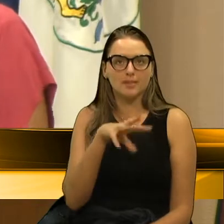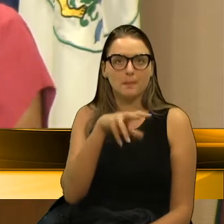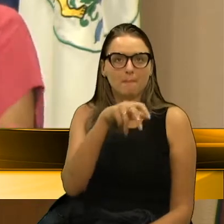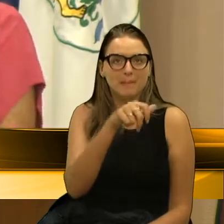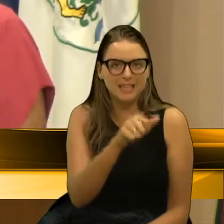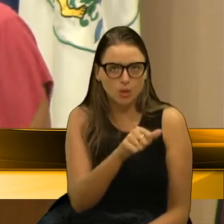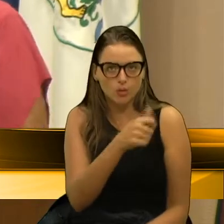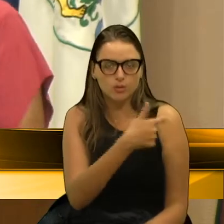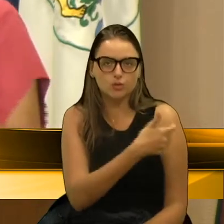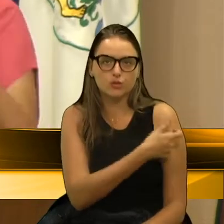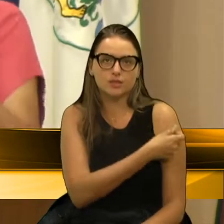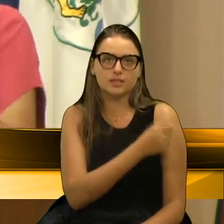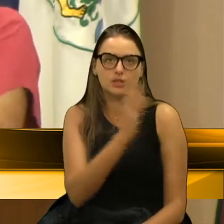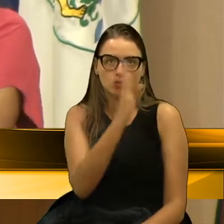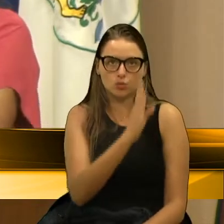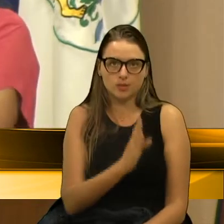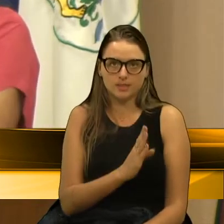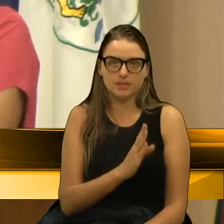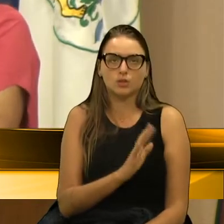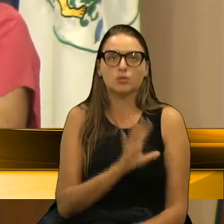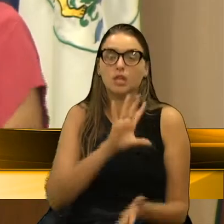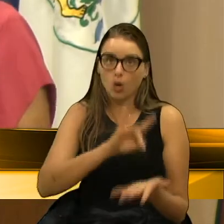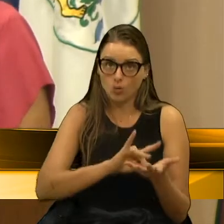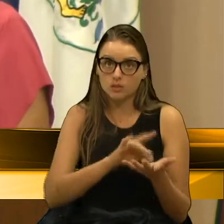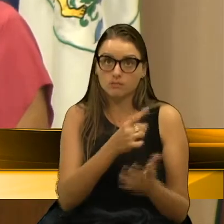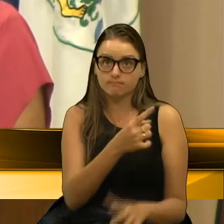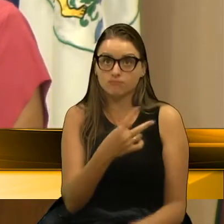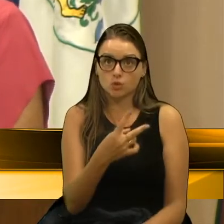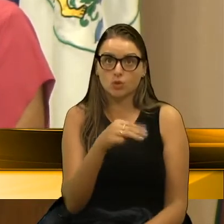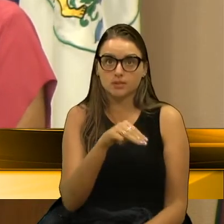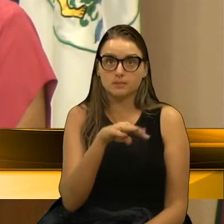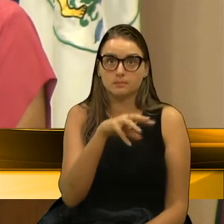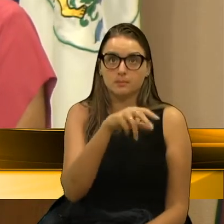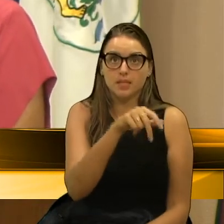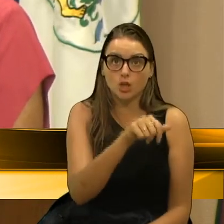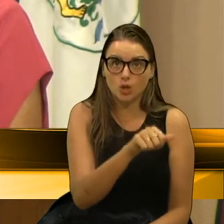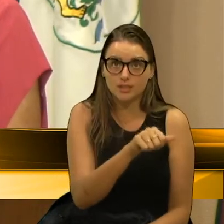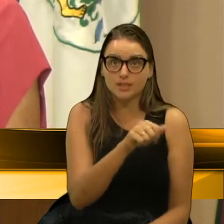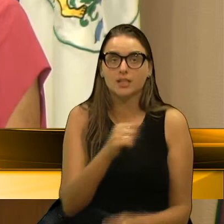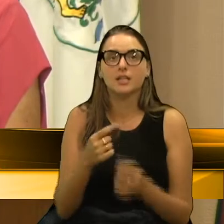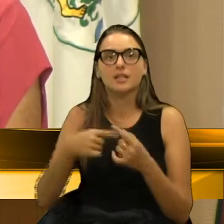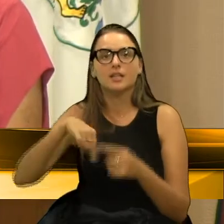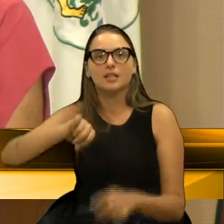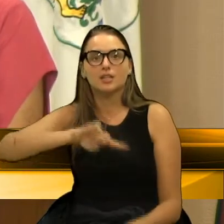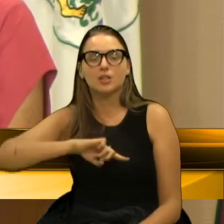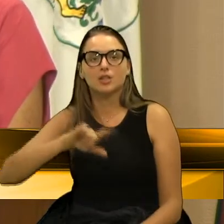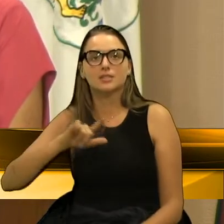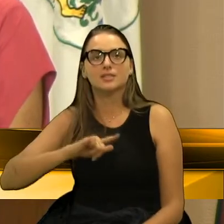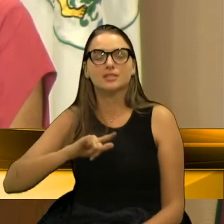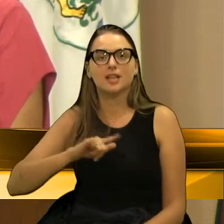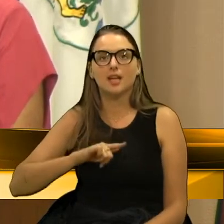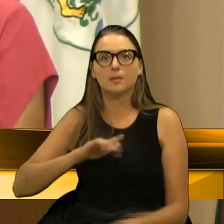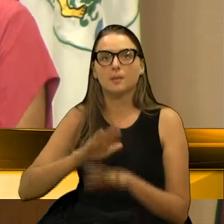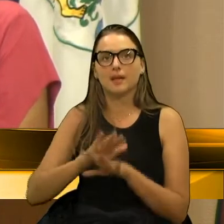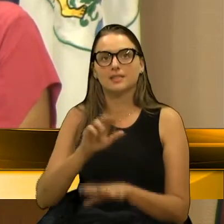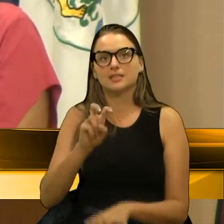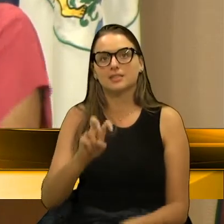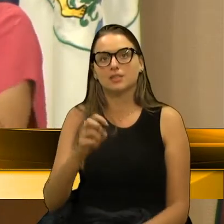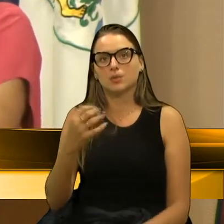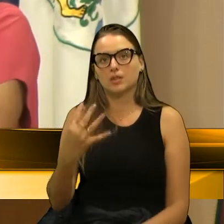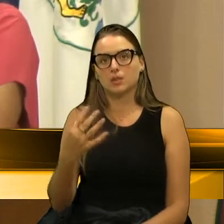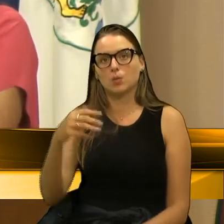no Brasil hoje, que é fato concreto. E a gente tem uma perspectiva de mais 54